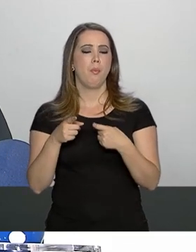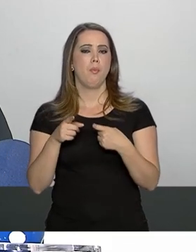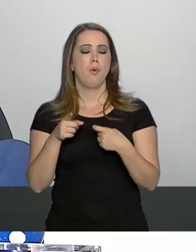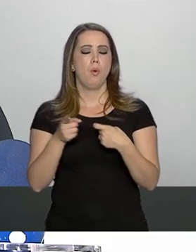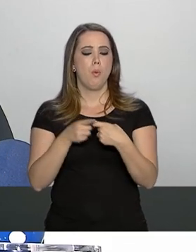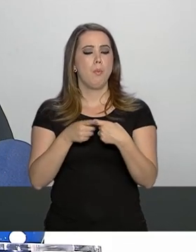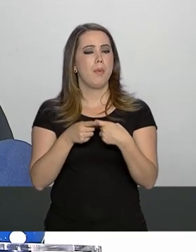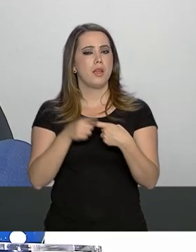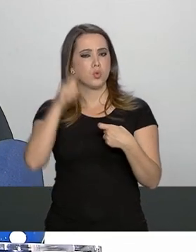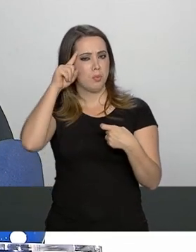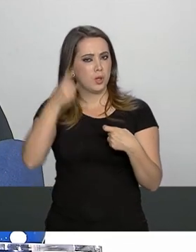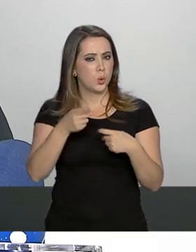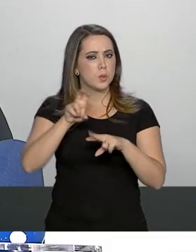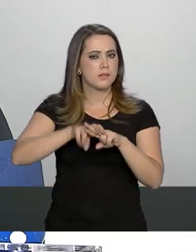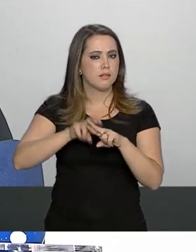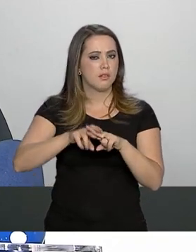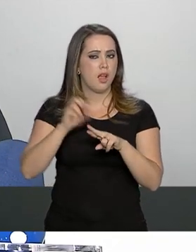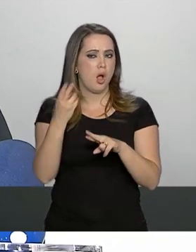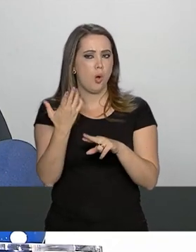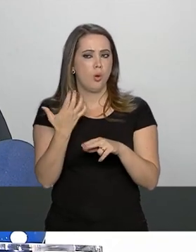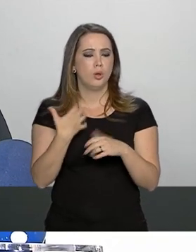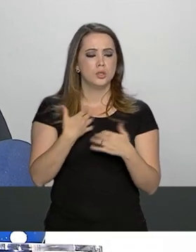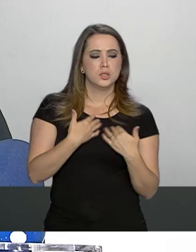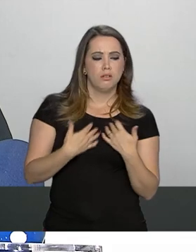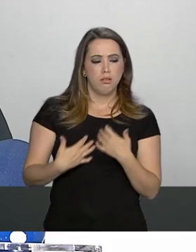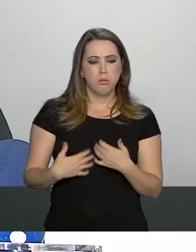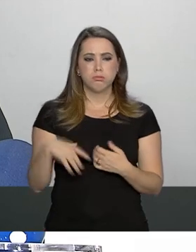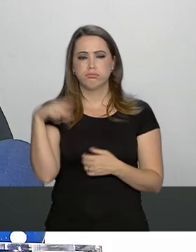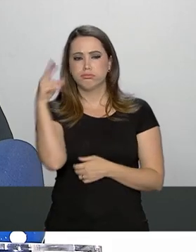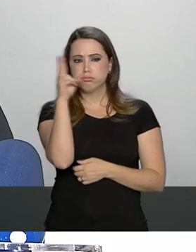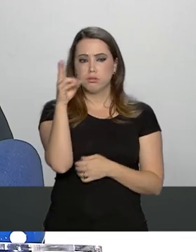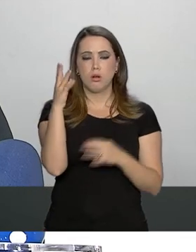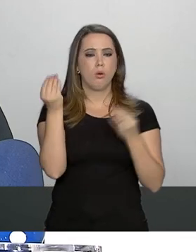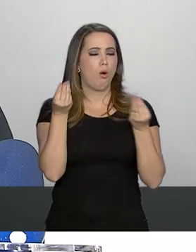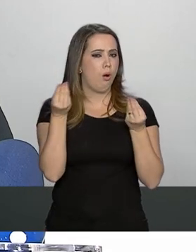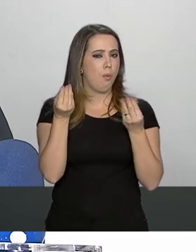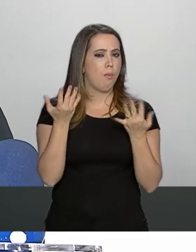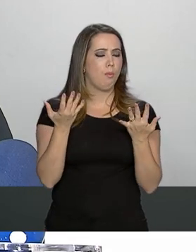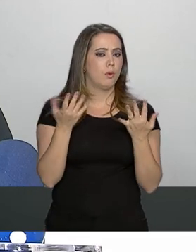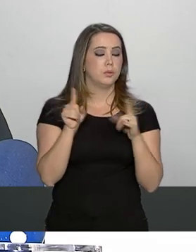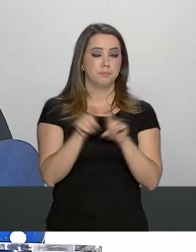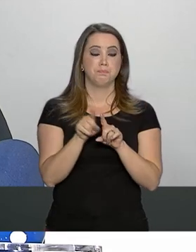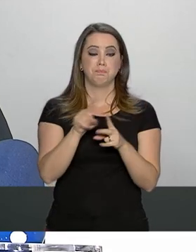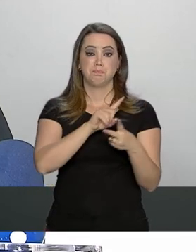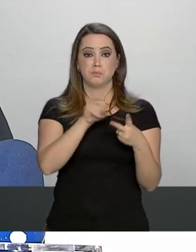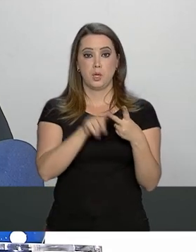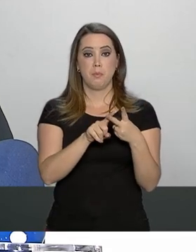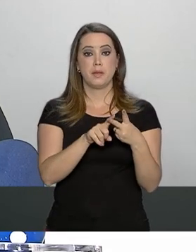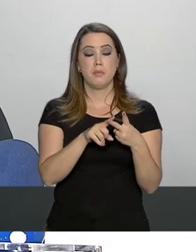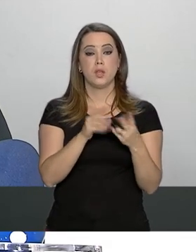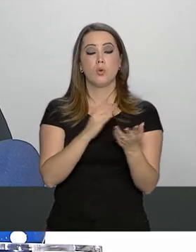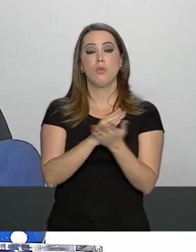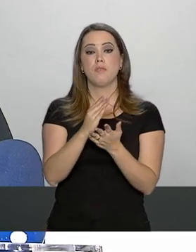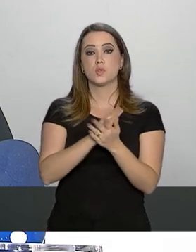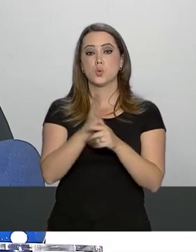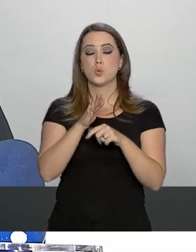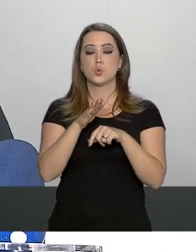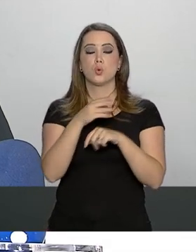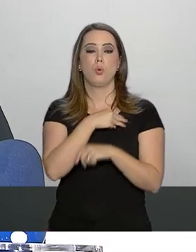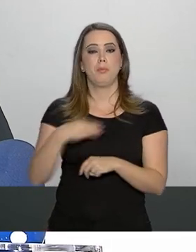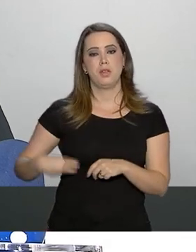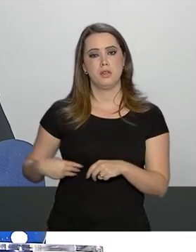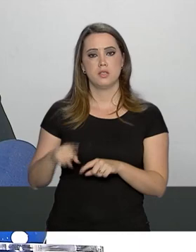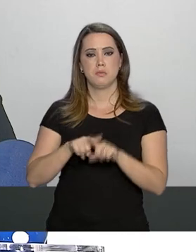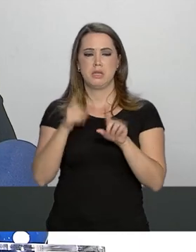segunda pergunta é sobre o trabalho. O senhor falou que ele falou por telefone com o ministro, mas houve alguma videoconferência? Tem alguma videoconferência prevista? Não, não há